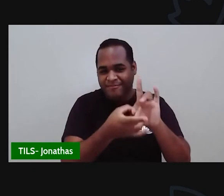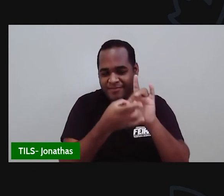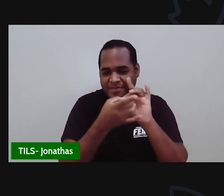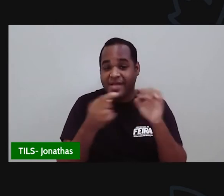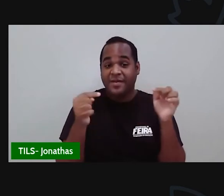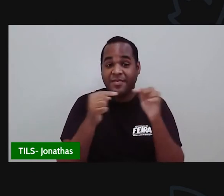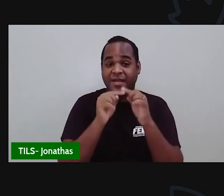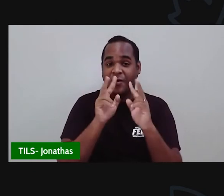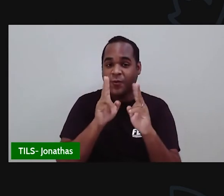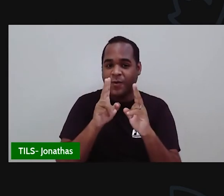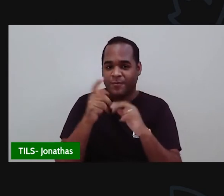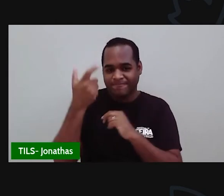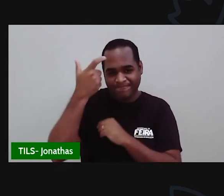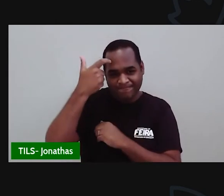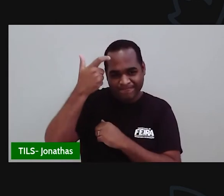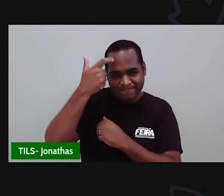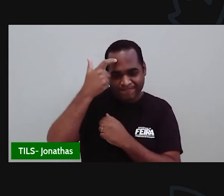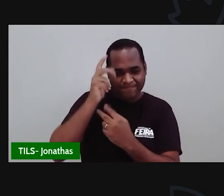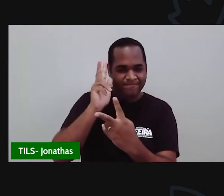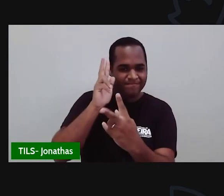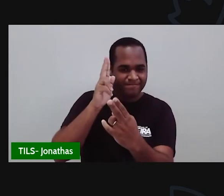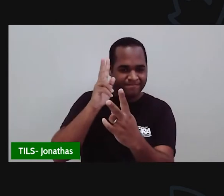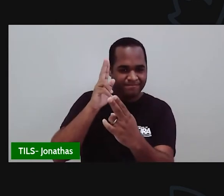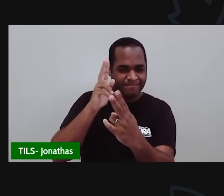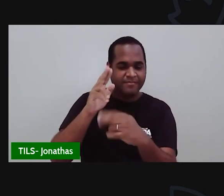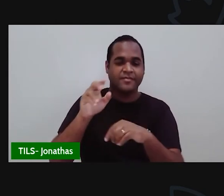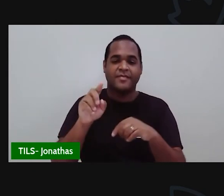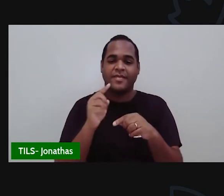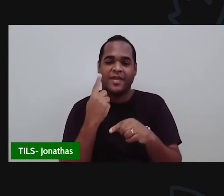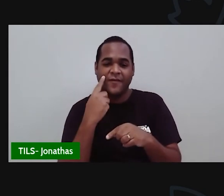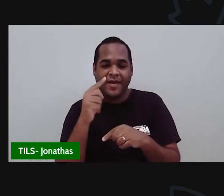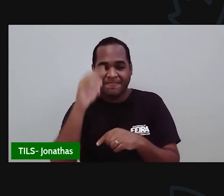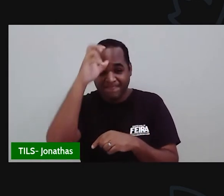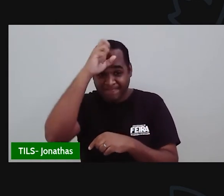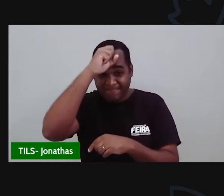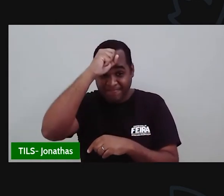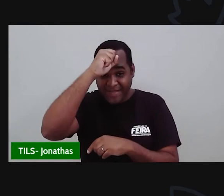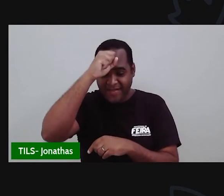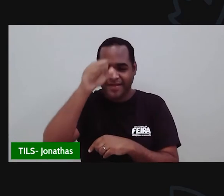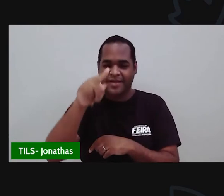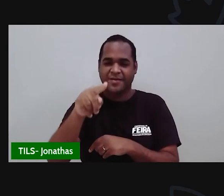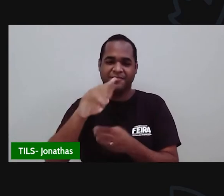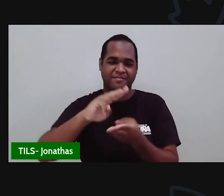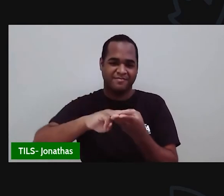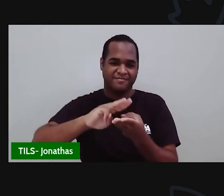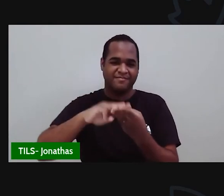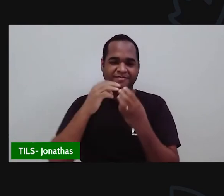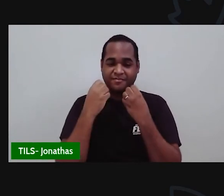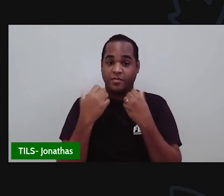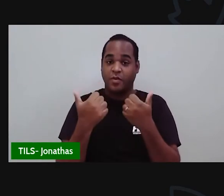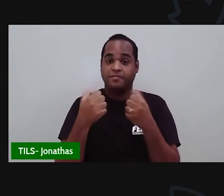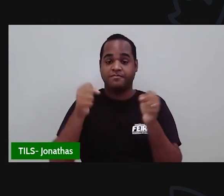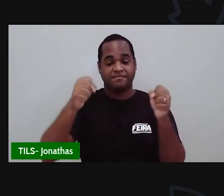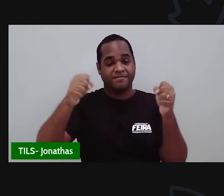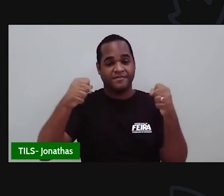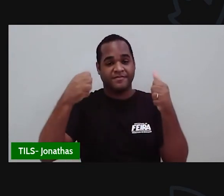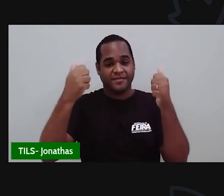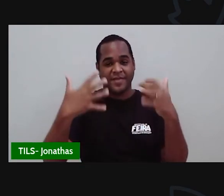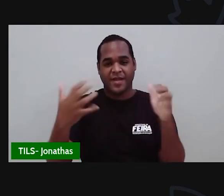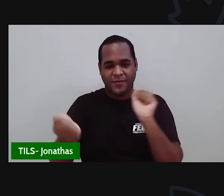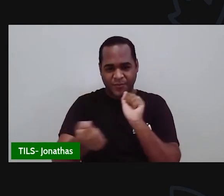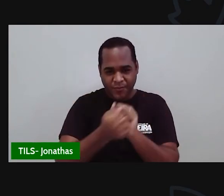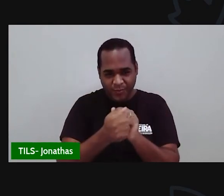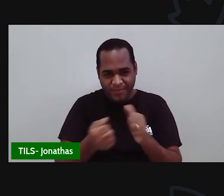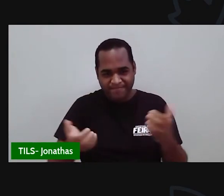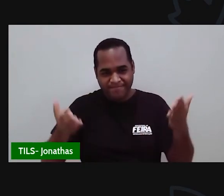canal, né? Sintonizados aí no canal Aprender Matemática. Pois é, então vamos juntos?